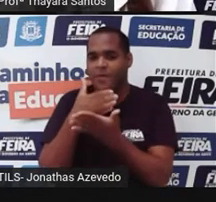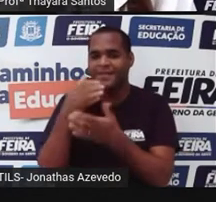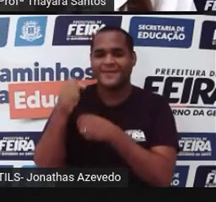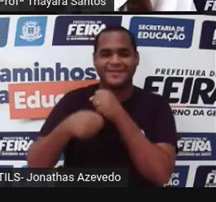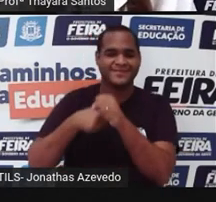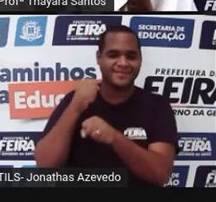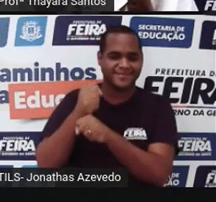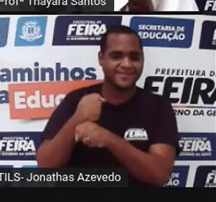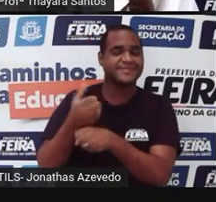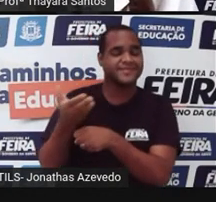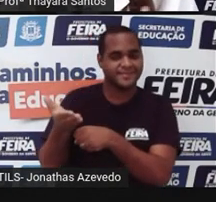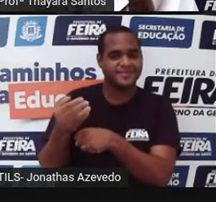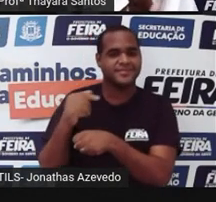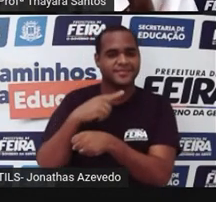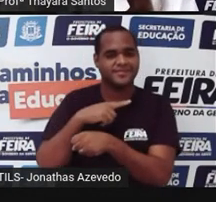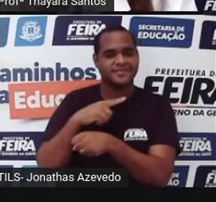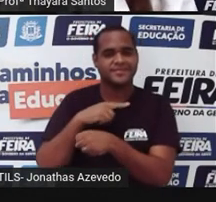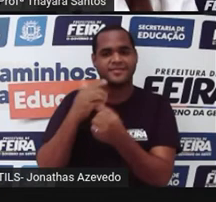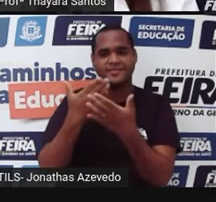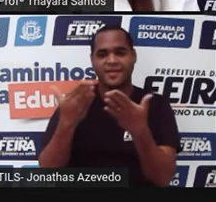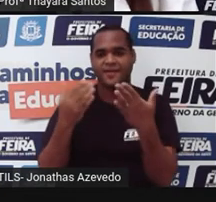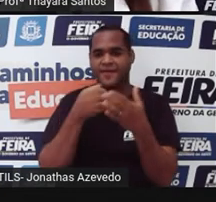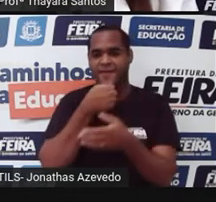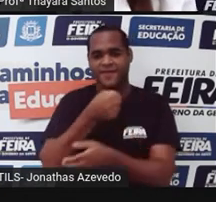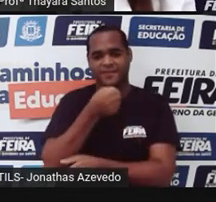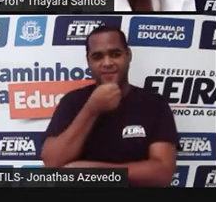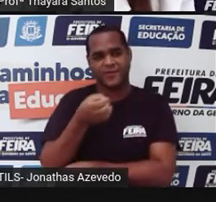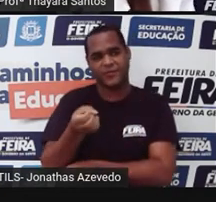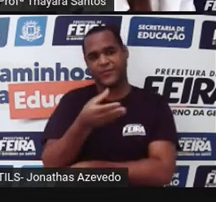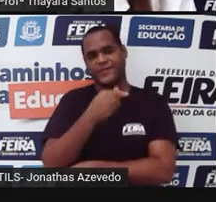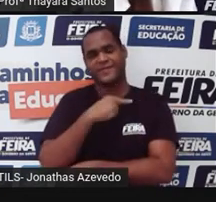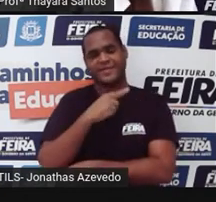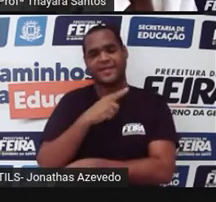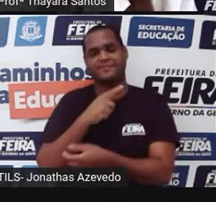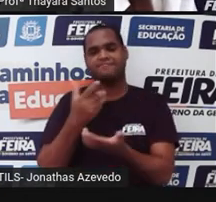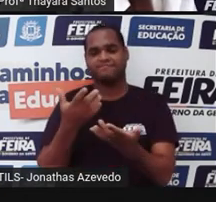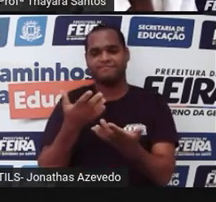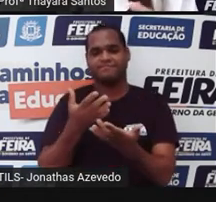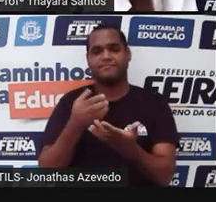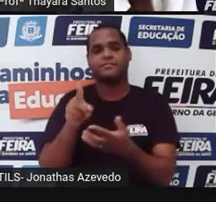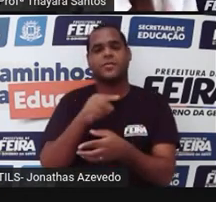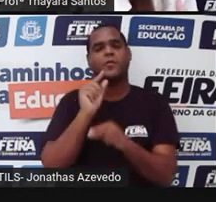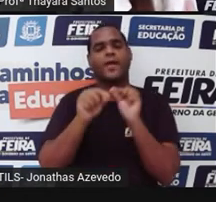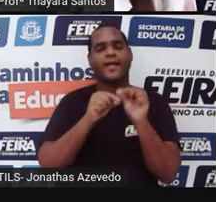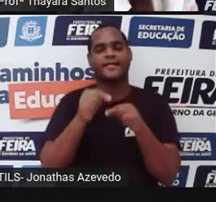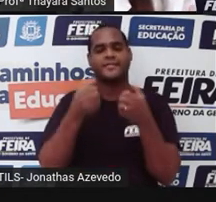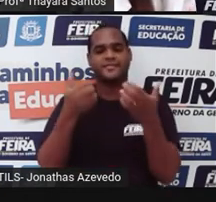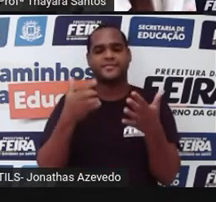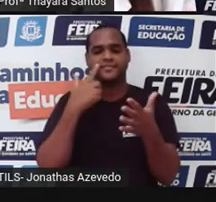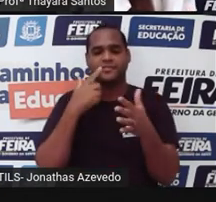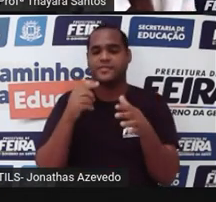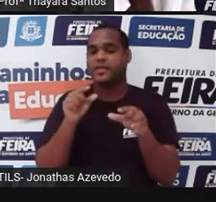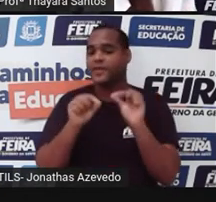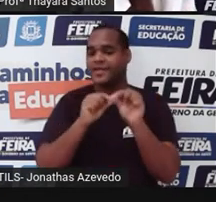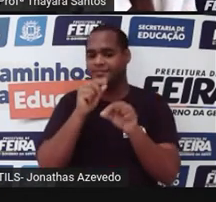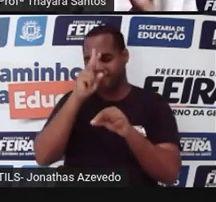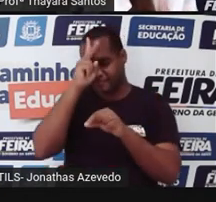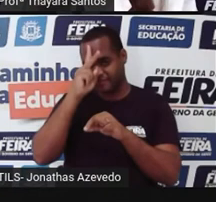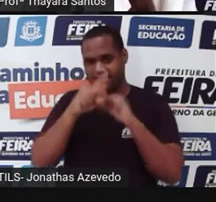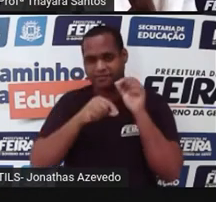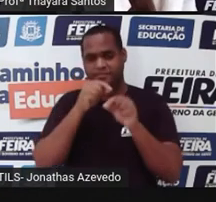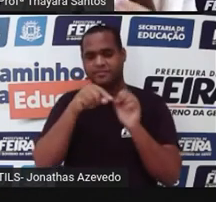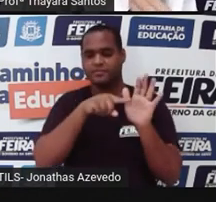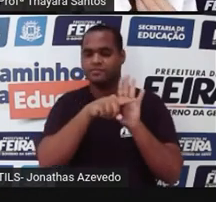ano, foi uma reportagem recente do começo do ano. E qual é a grande história aí? Os